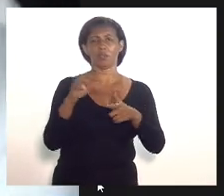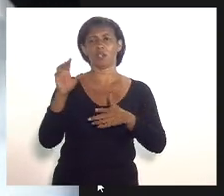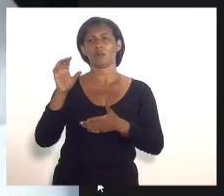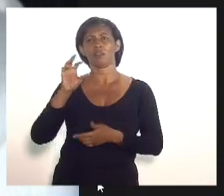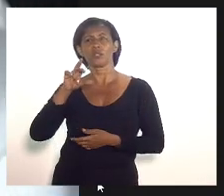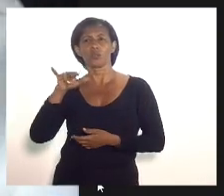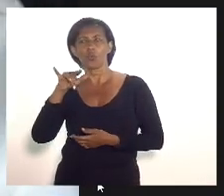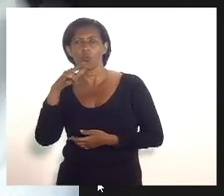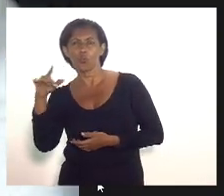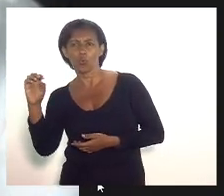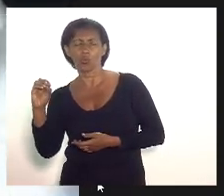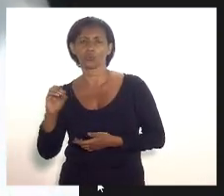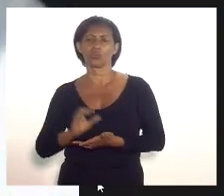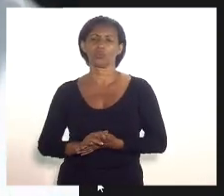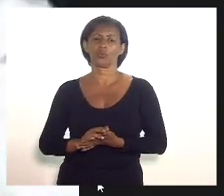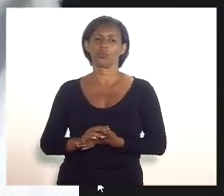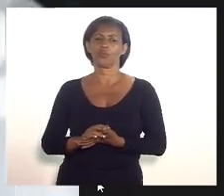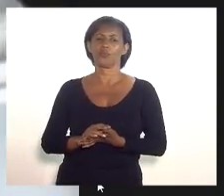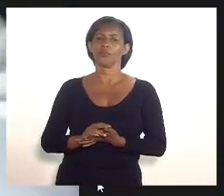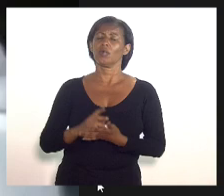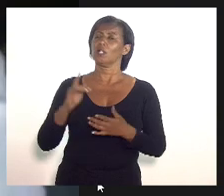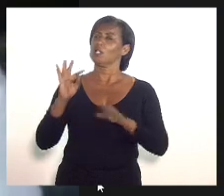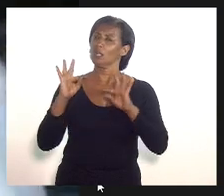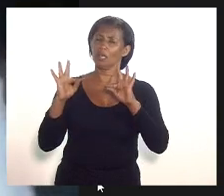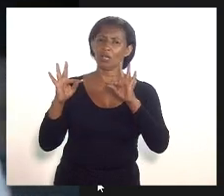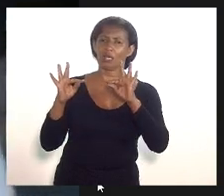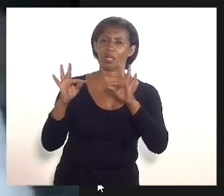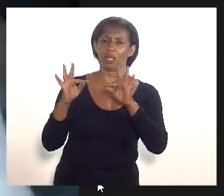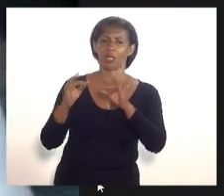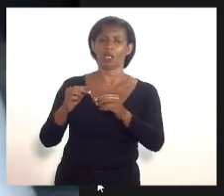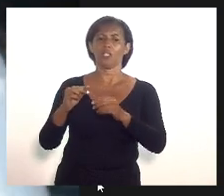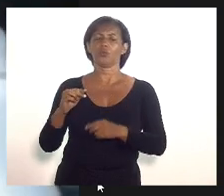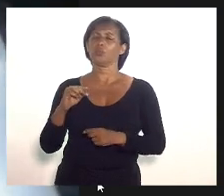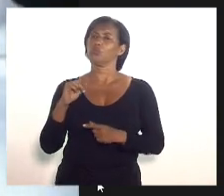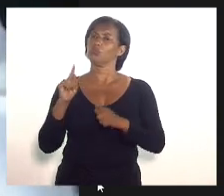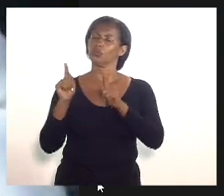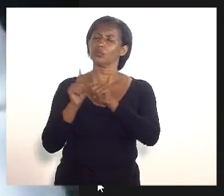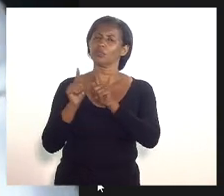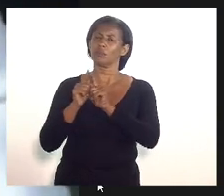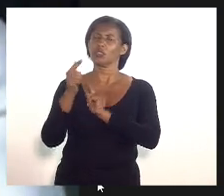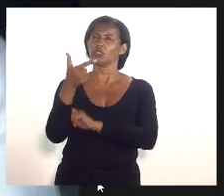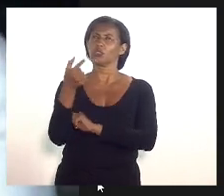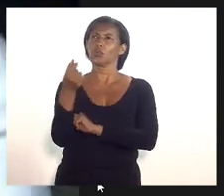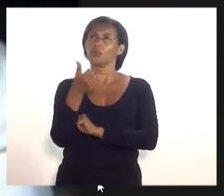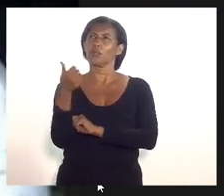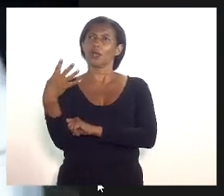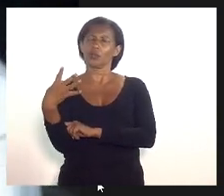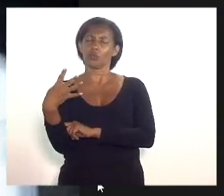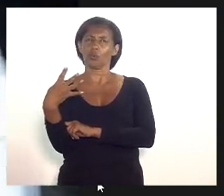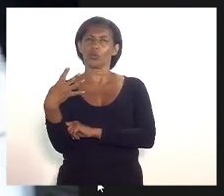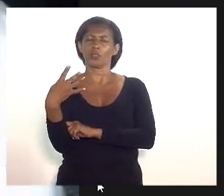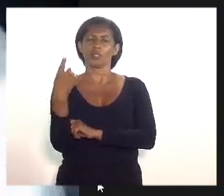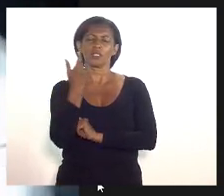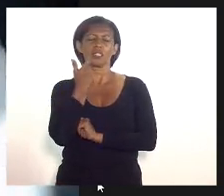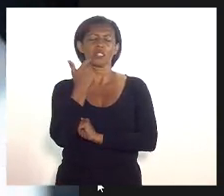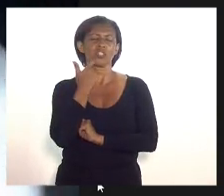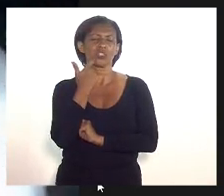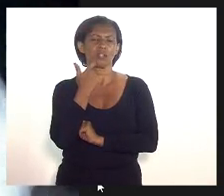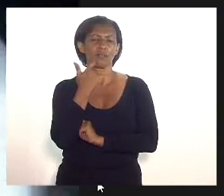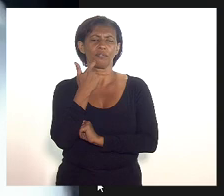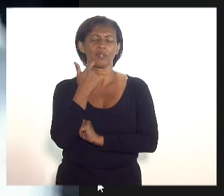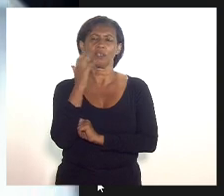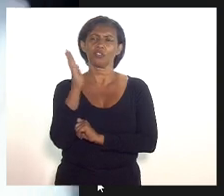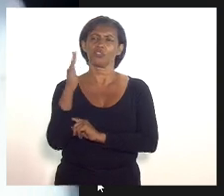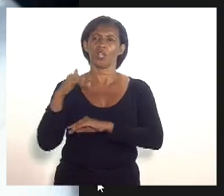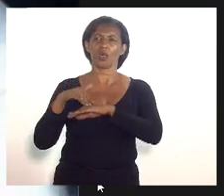mesma coisa boas notícias trago em relação ao CFSB 2014 eu estive na sexta-feira com o secretário